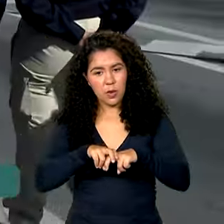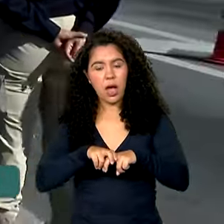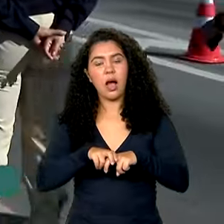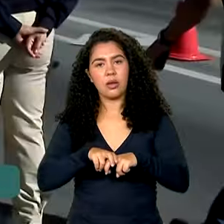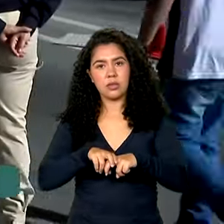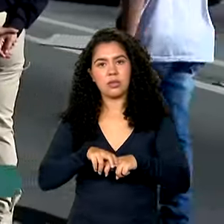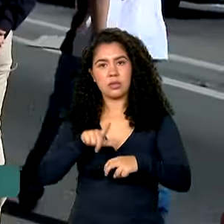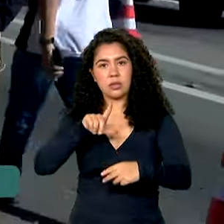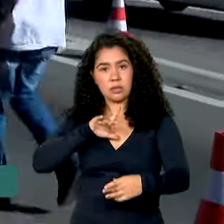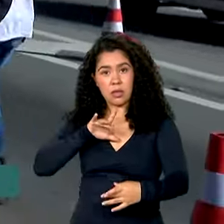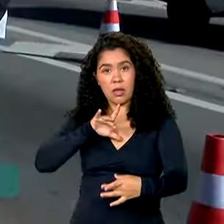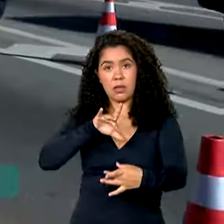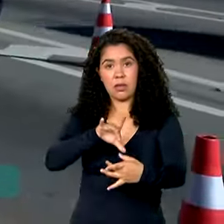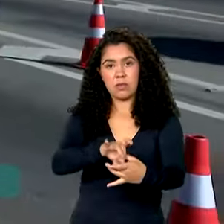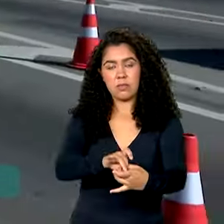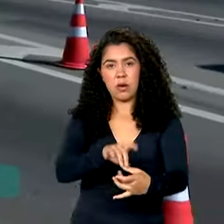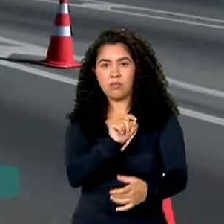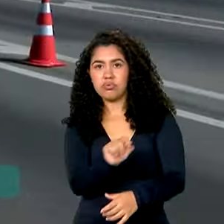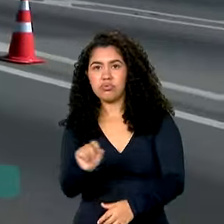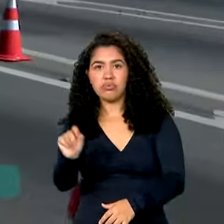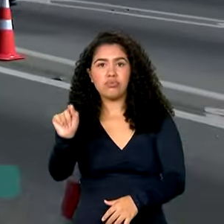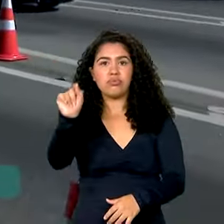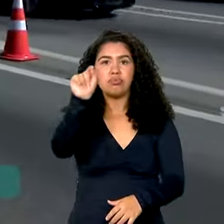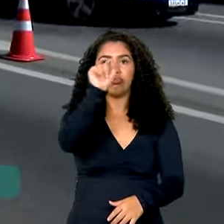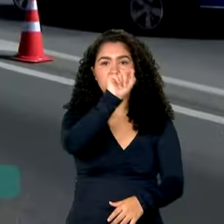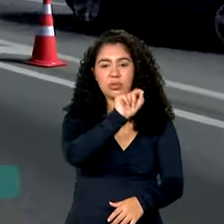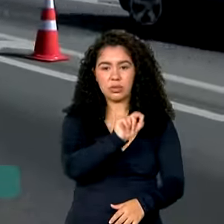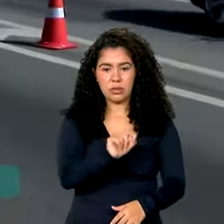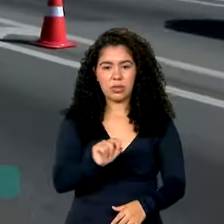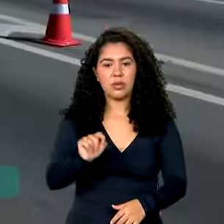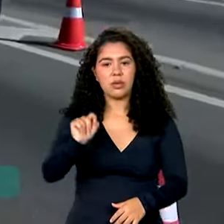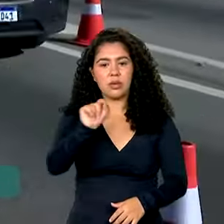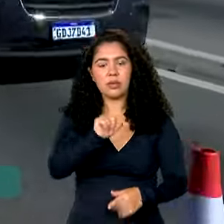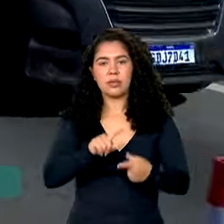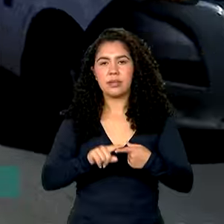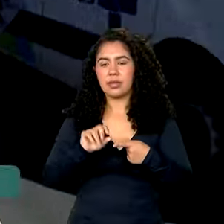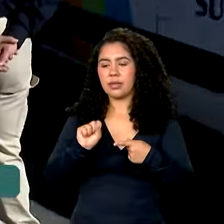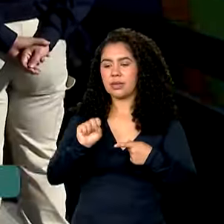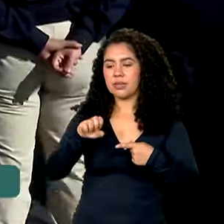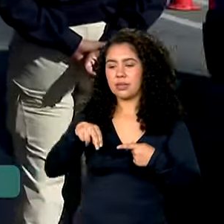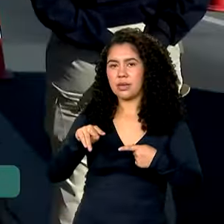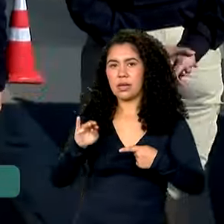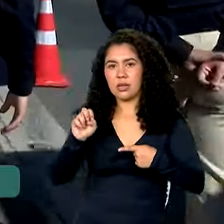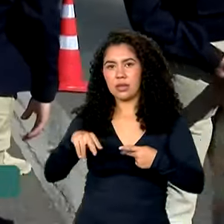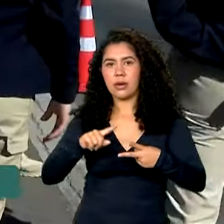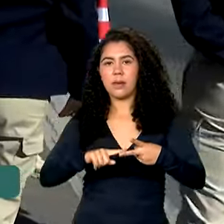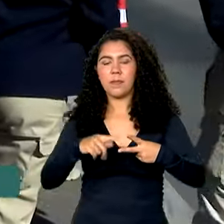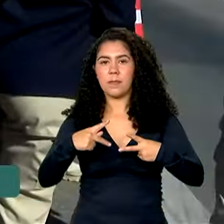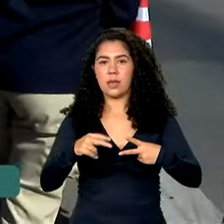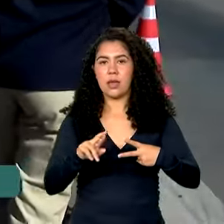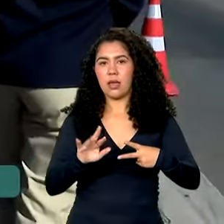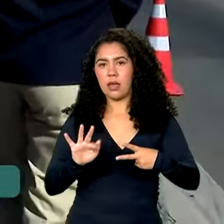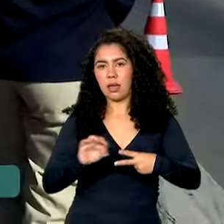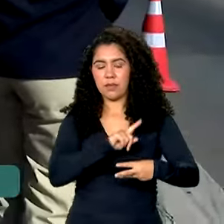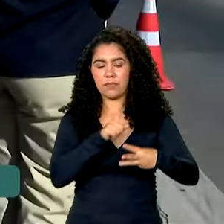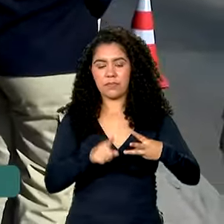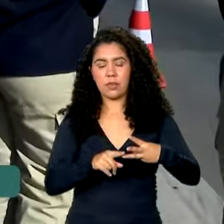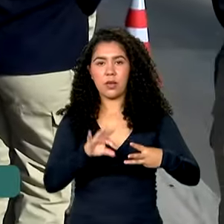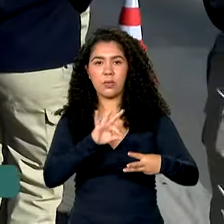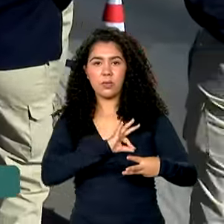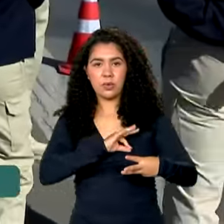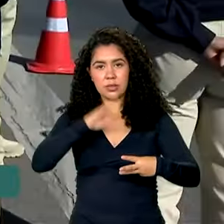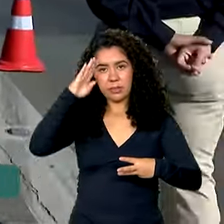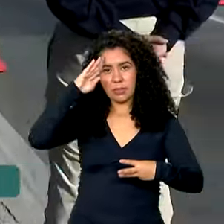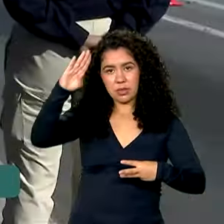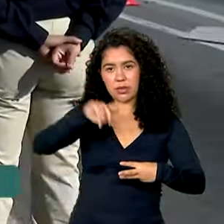com todo o Sistema Nacional de Trânsito, Senatran, PRF, Polícias Militares,